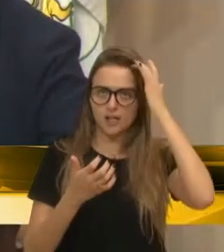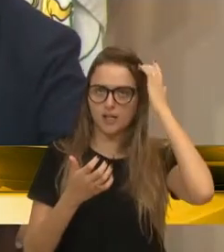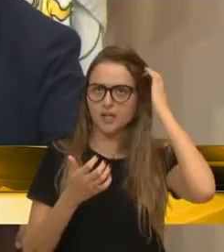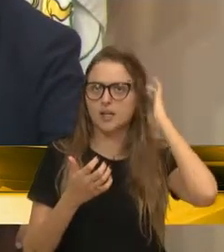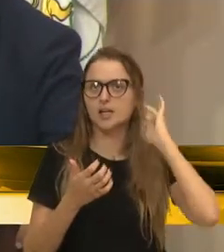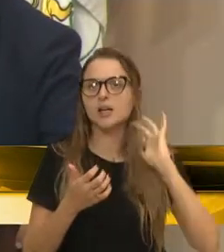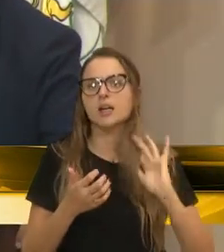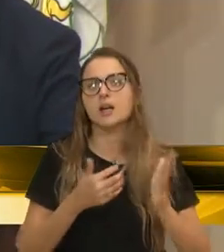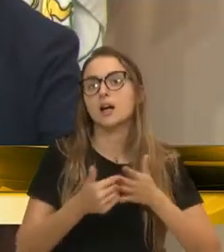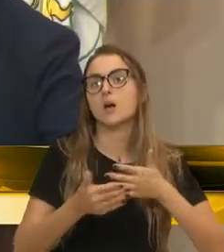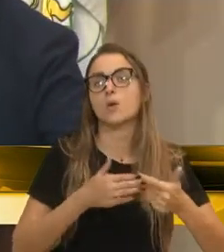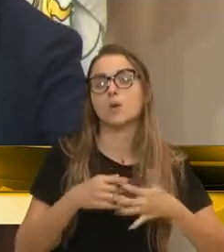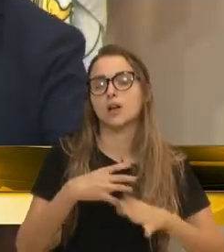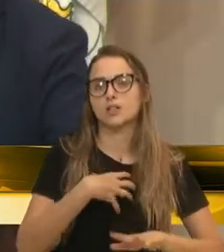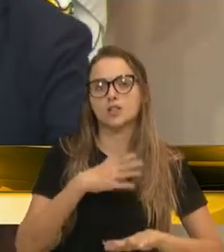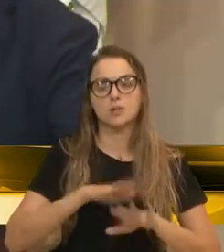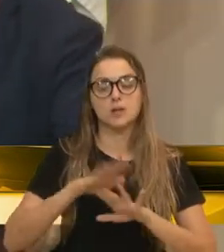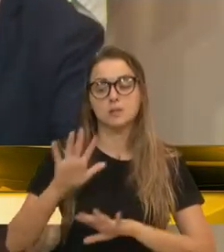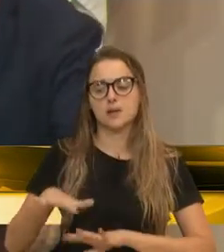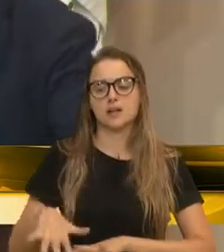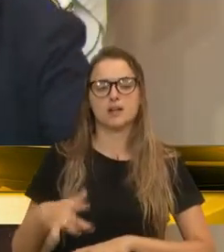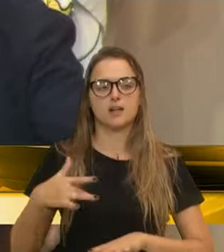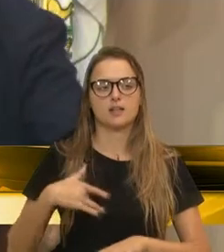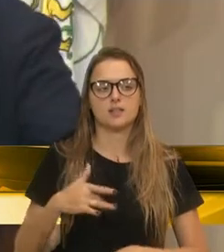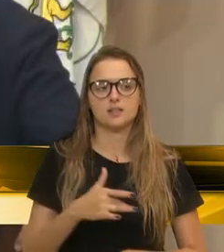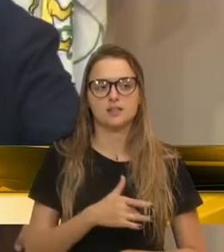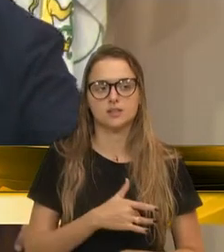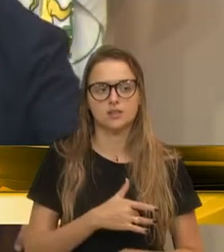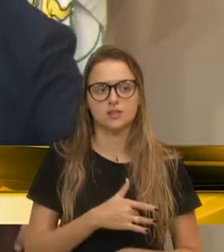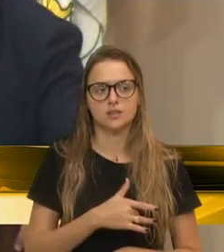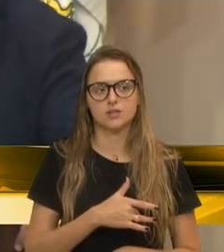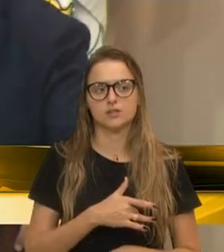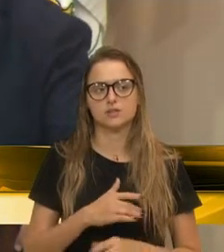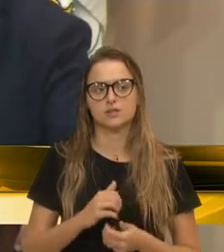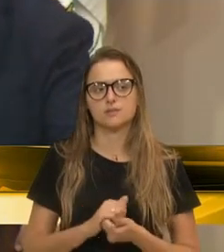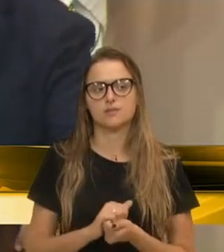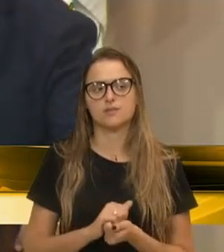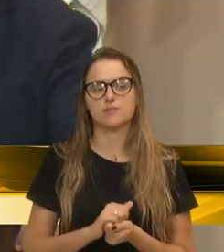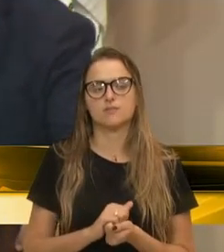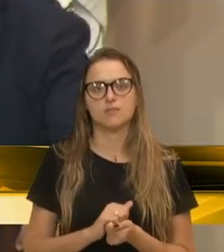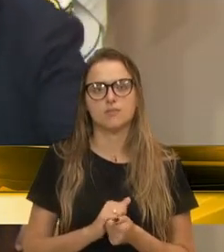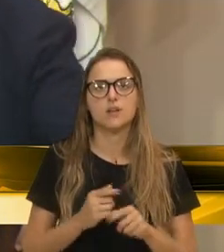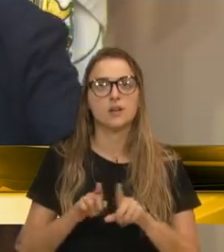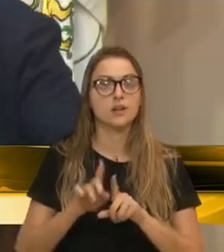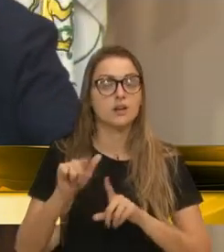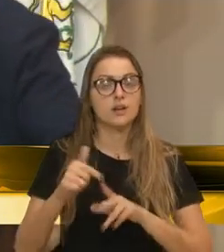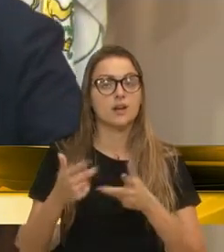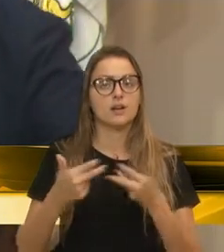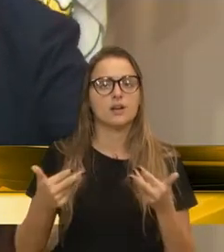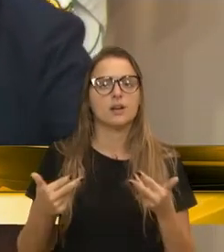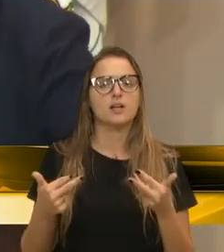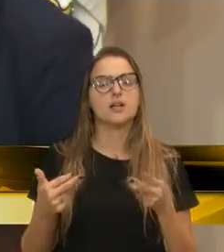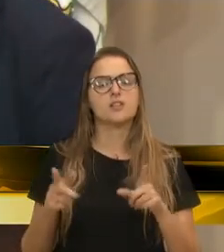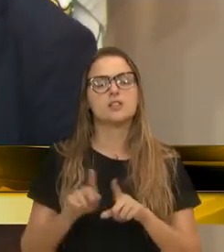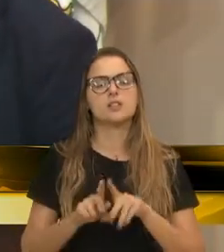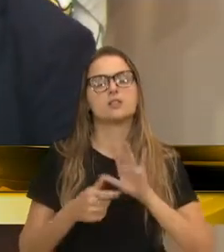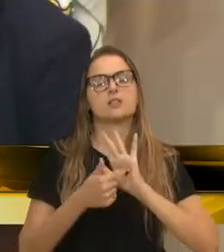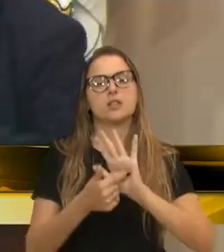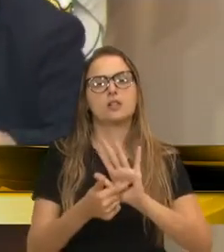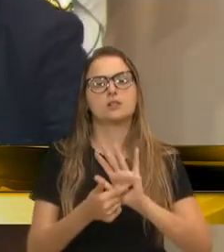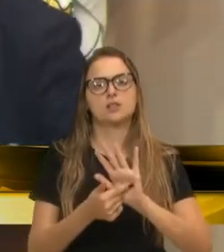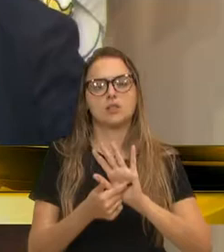qualquer custo, baratear a saúde. Não é pensando na saúde da população que faz esse tipo de trabalho. Porque a UPA,